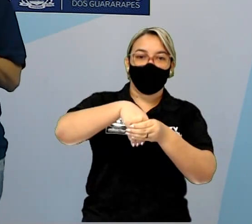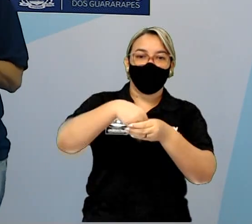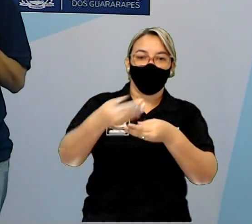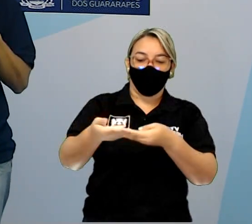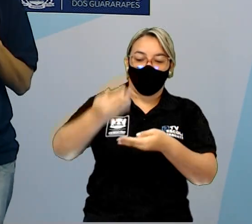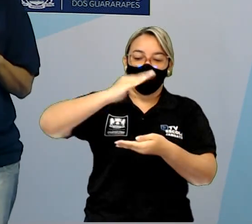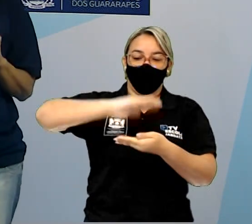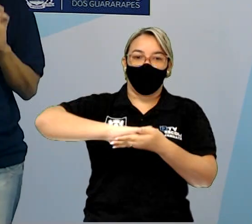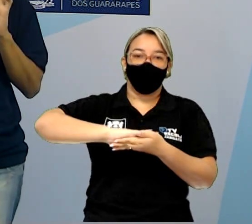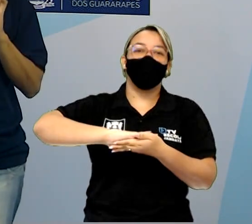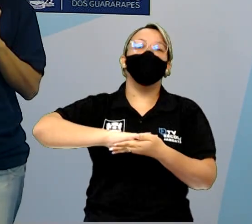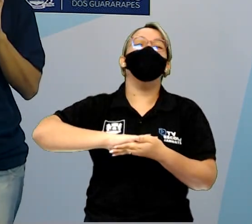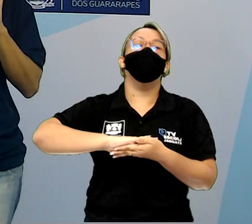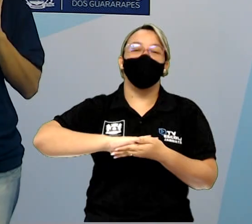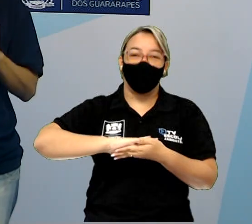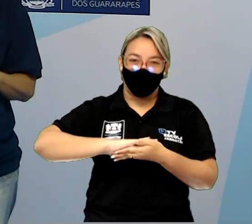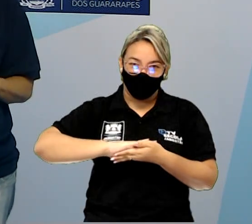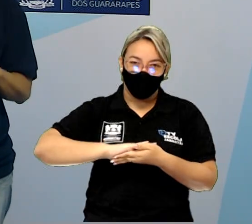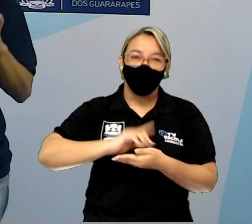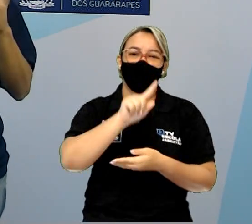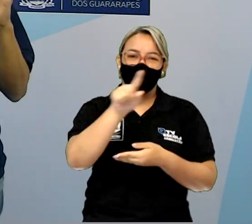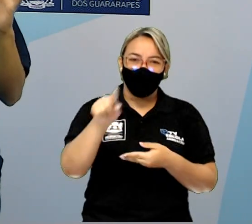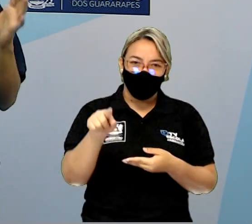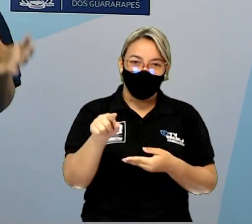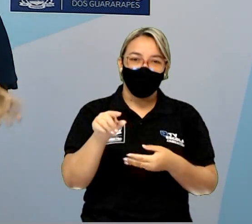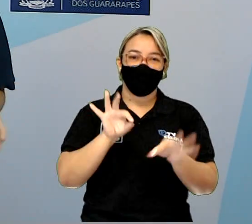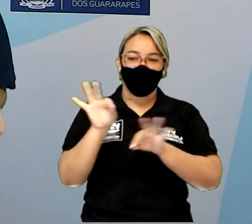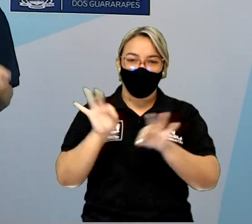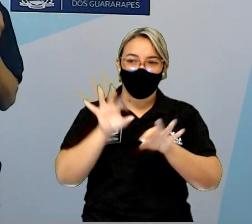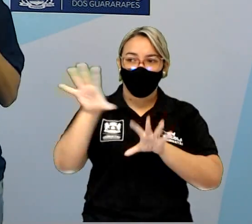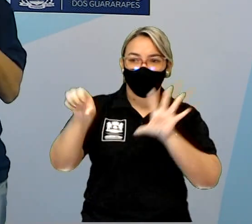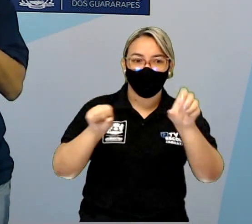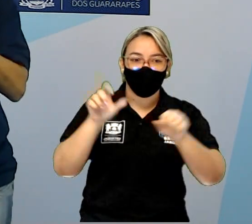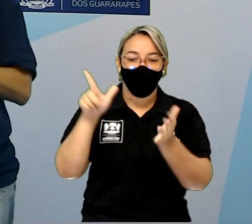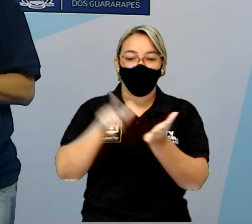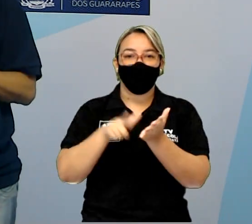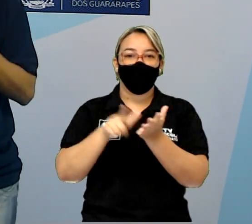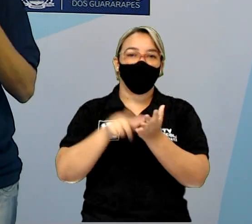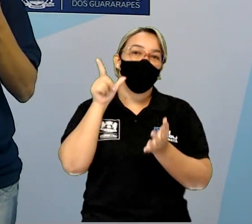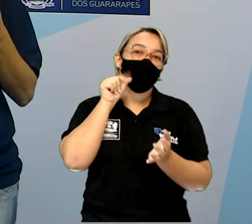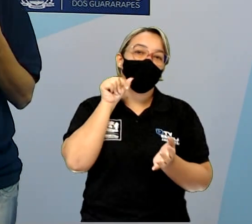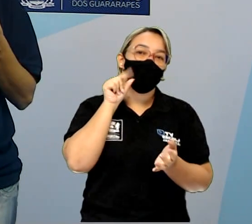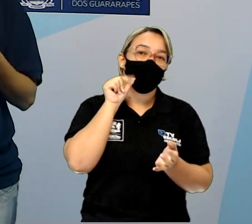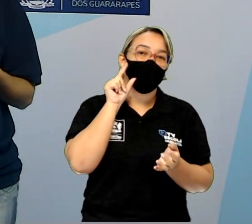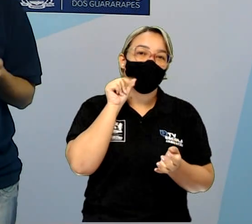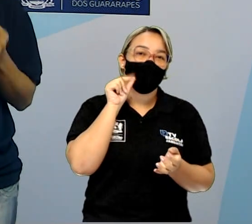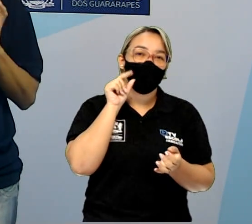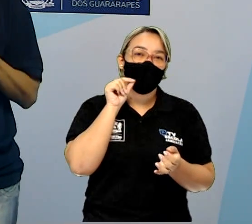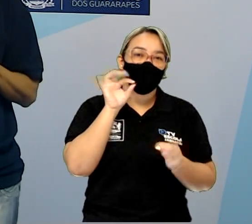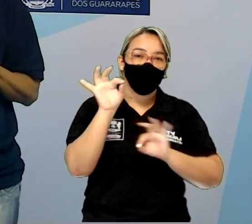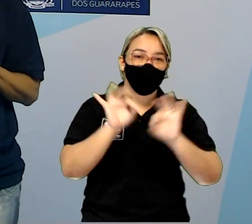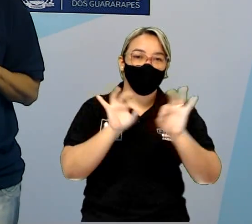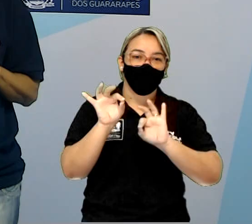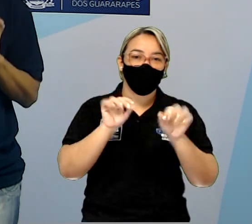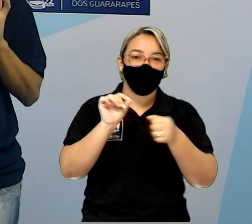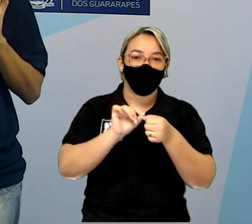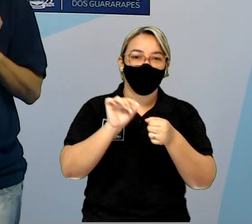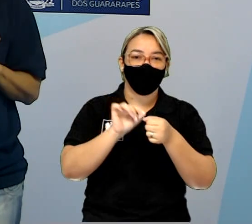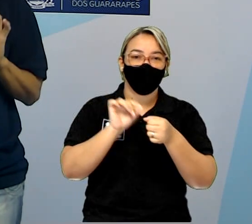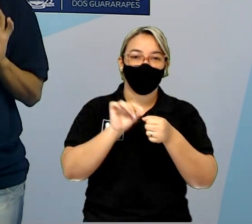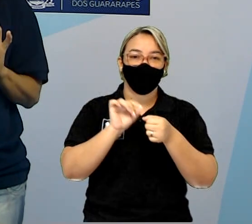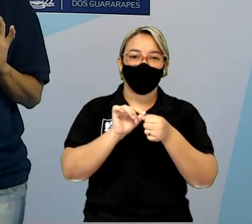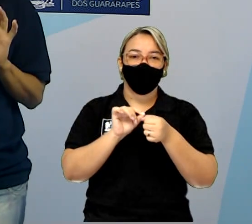foi por isso que eu pedi para vocês trazerem papel e lápis para poder produzir esse envelope,